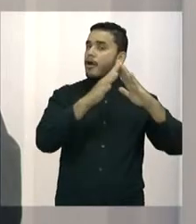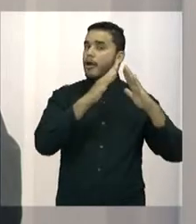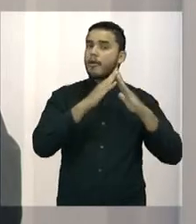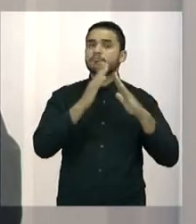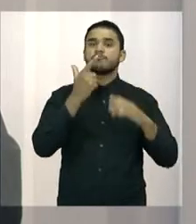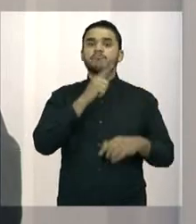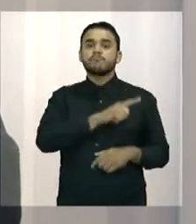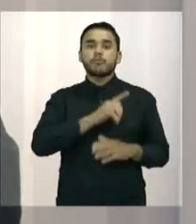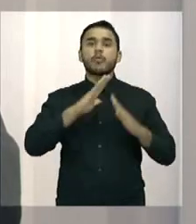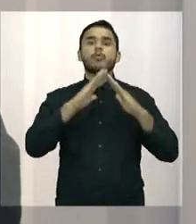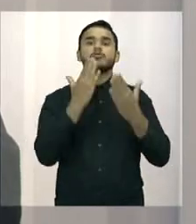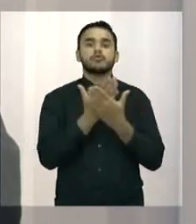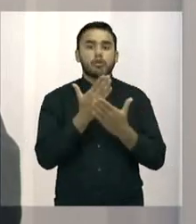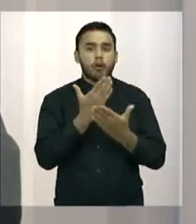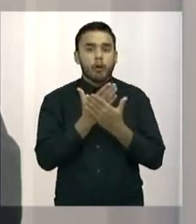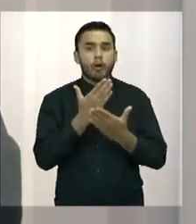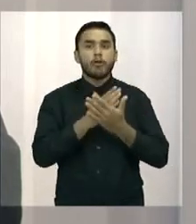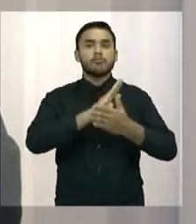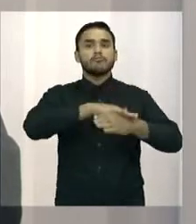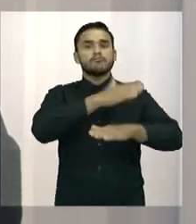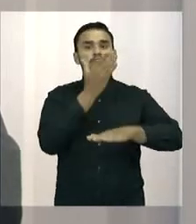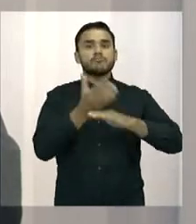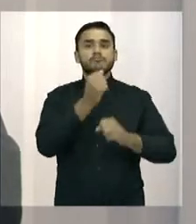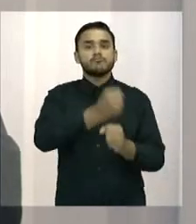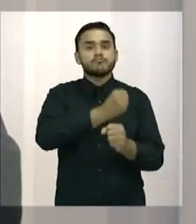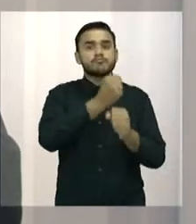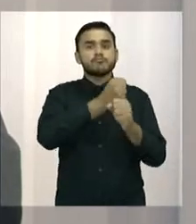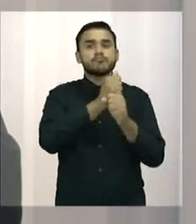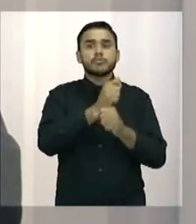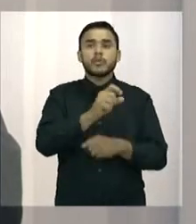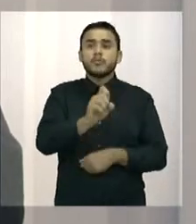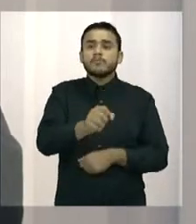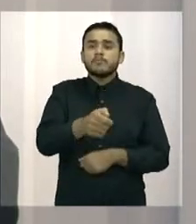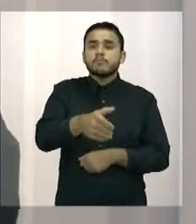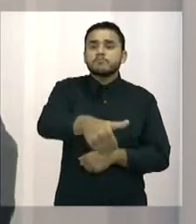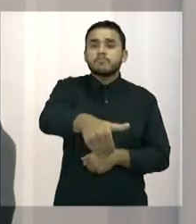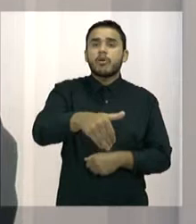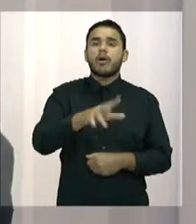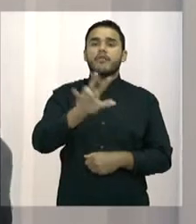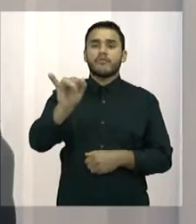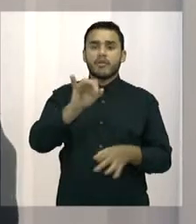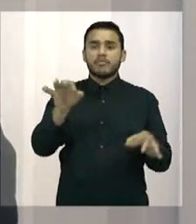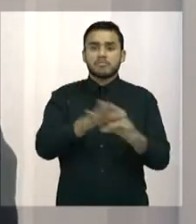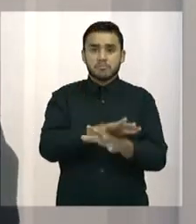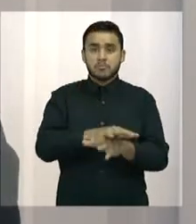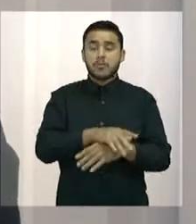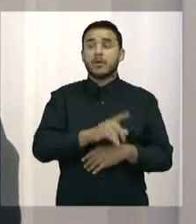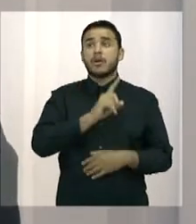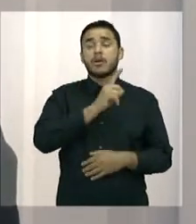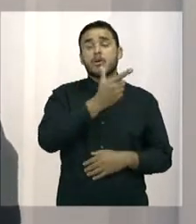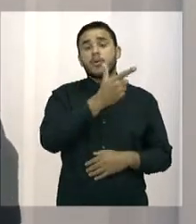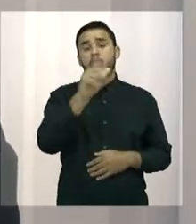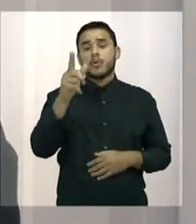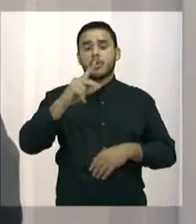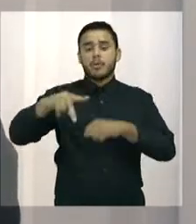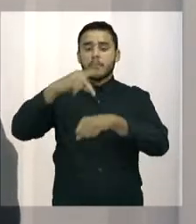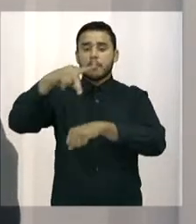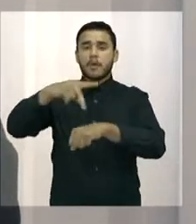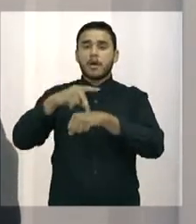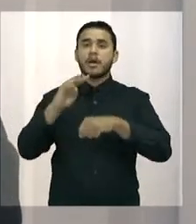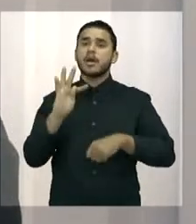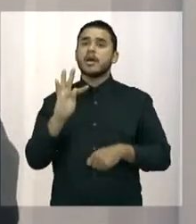Temos a reforma da praça Tancredo Neves, que deu lá um probleminha com relação aos gatos, mas